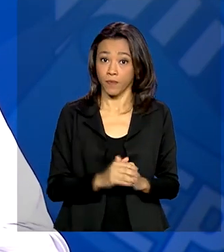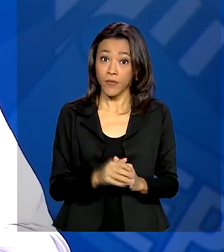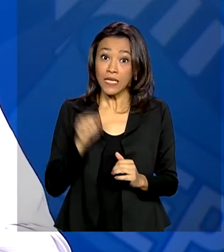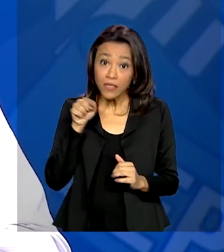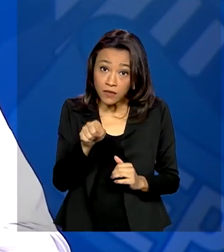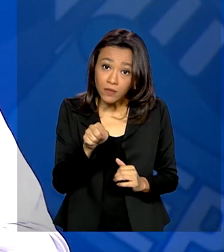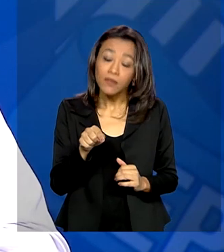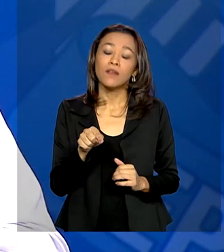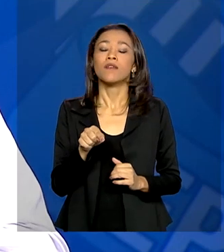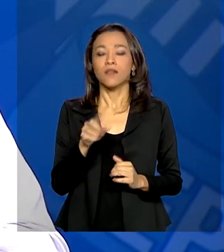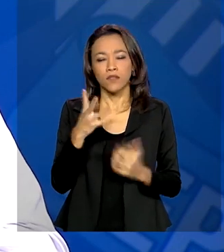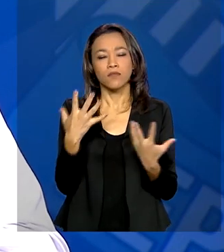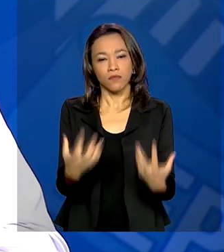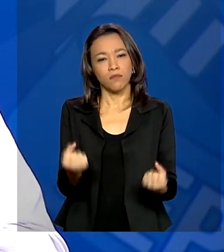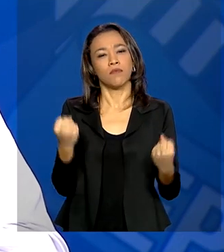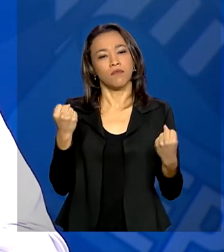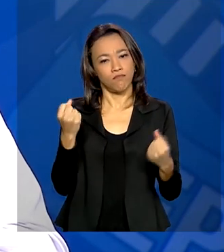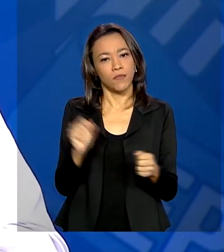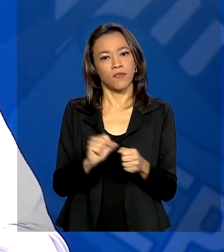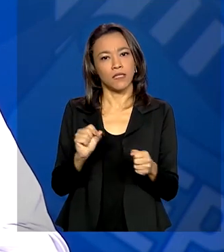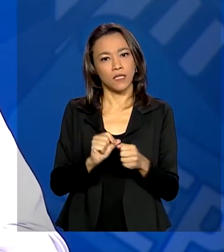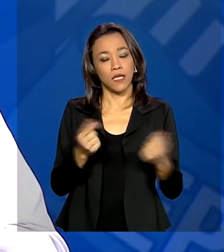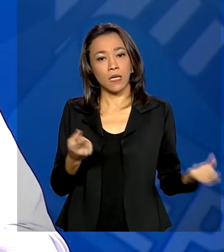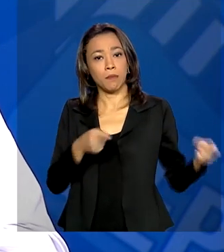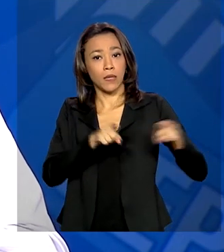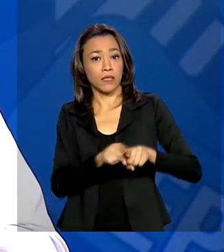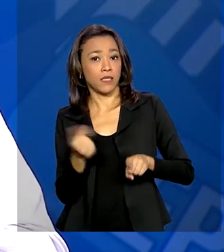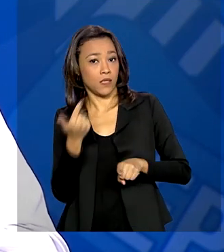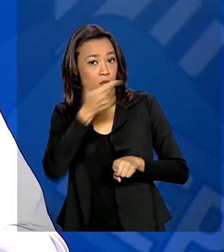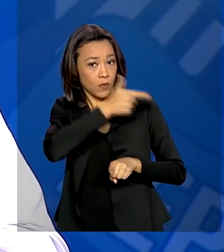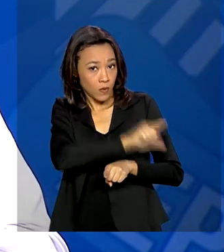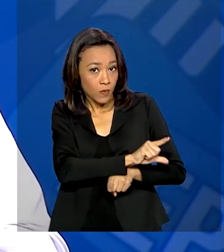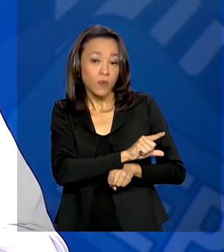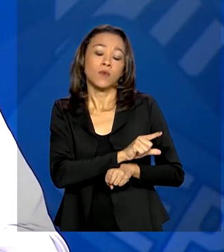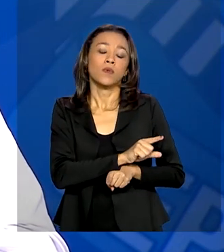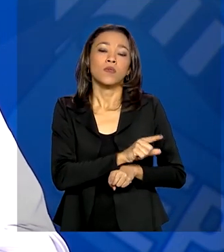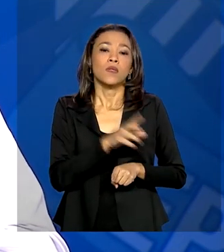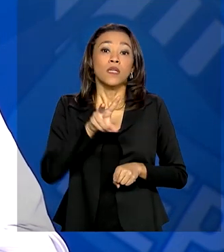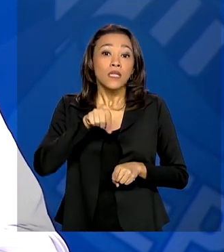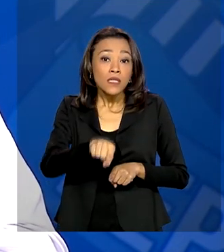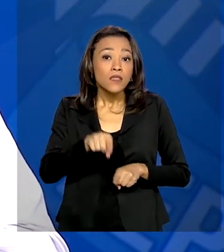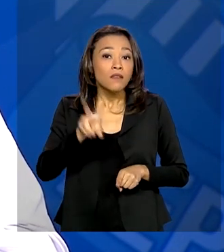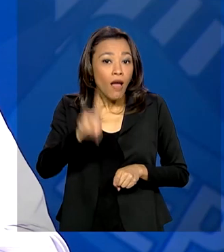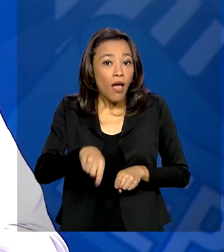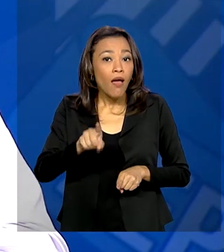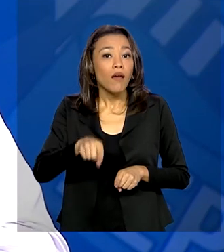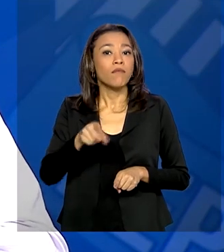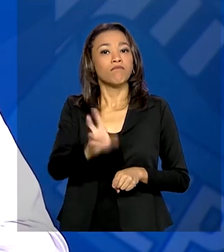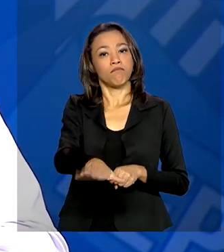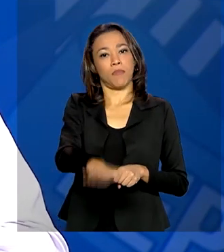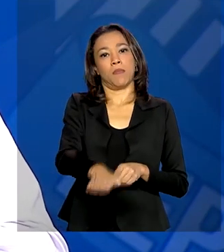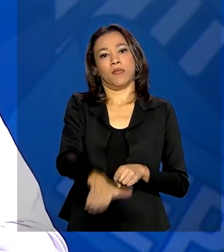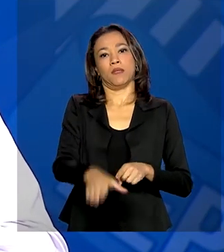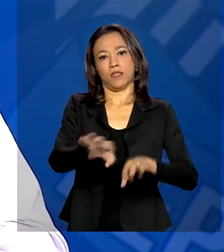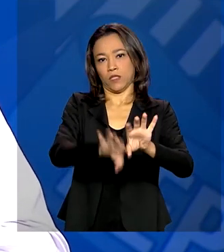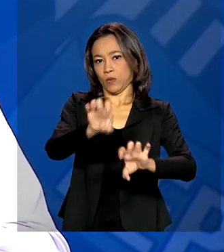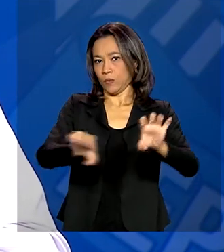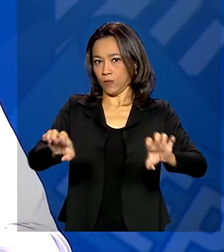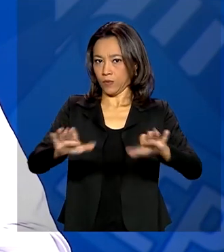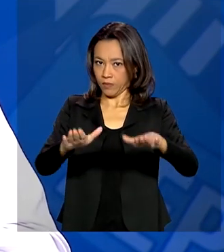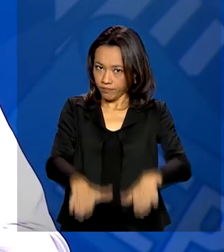algo que a gente vai fazer em conjunto com o MCTIC e isso vai ficar como uma medida estruturante. Isso é algo que a gente